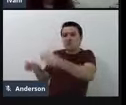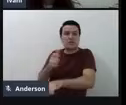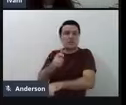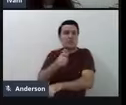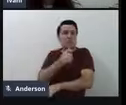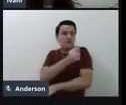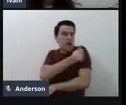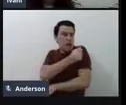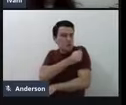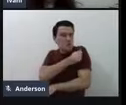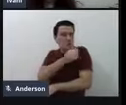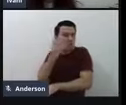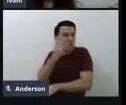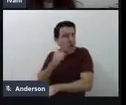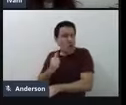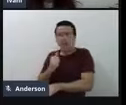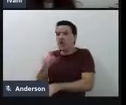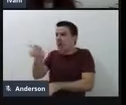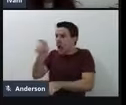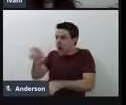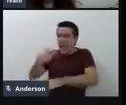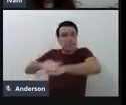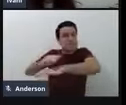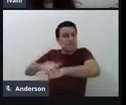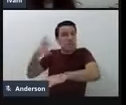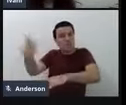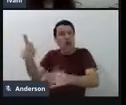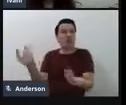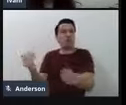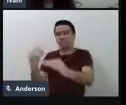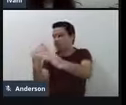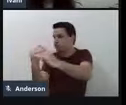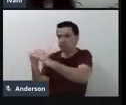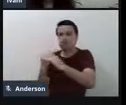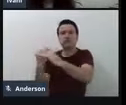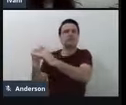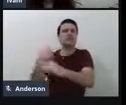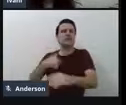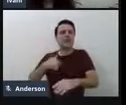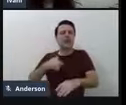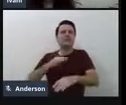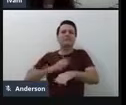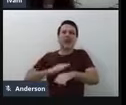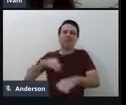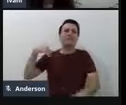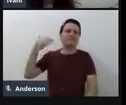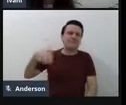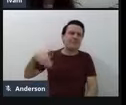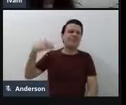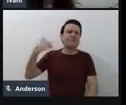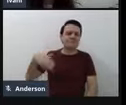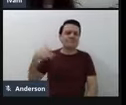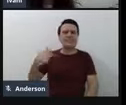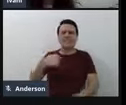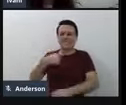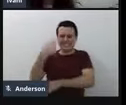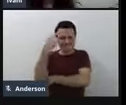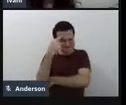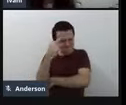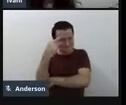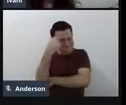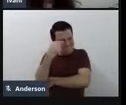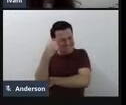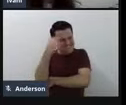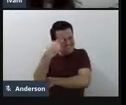ato de brincar dela. E durante muito tempo eu vivia aquilo e pensava, poxa, sabe, alguma coisa tem que ter, né,